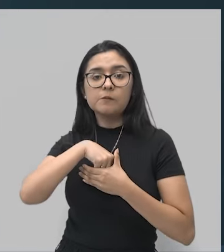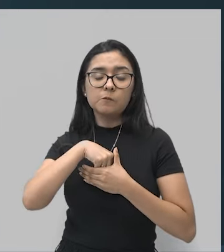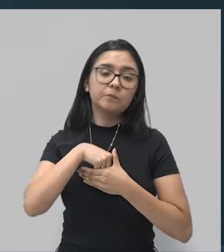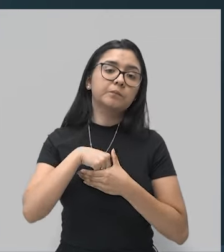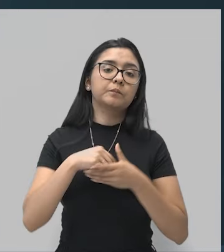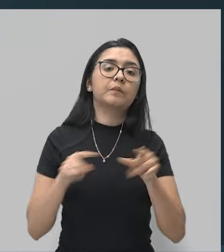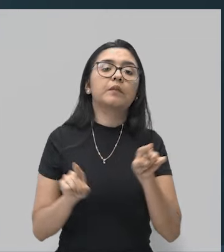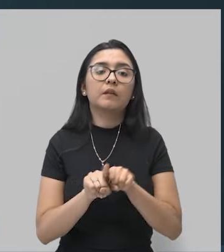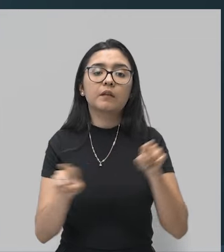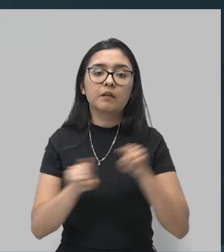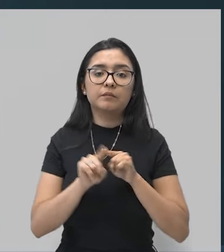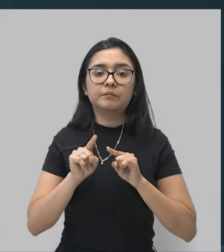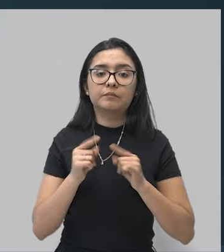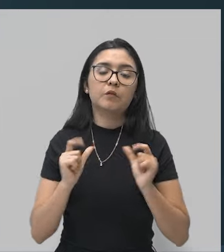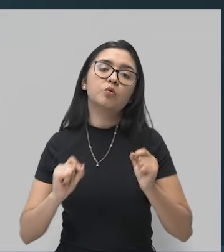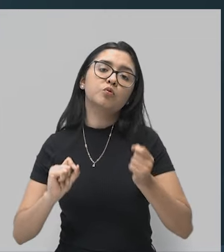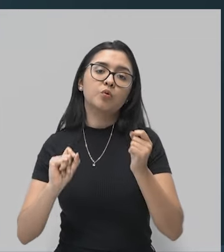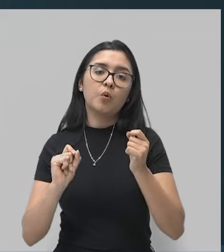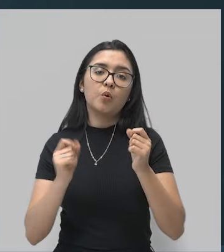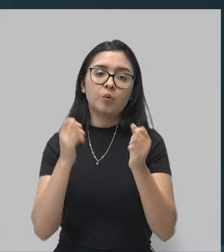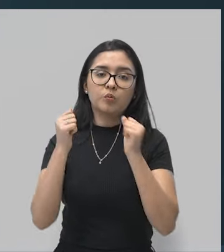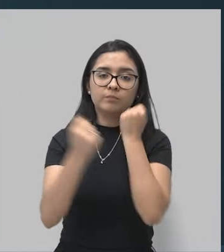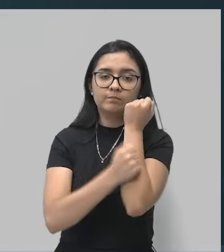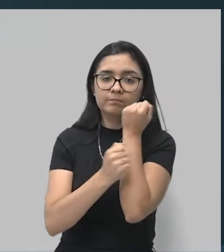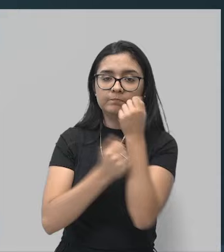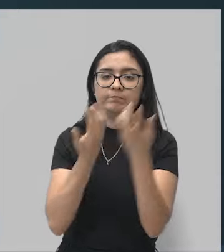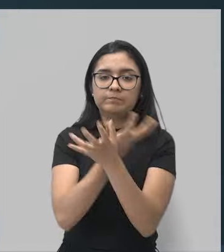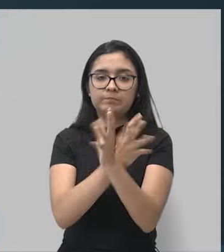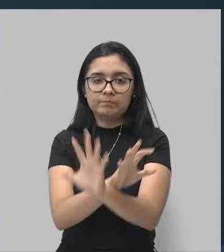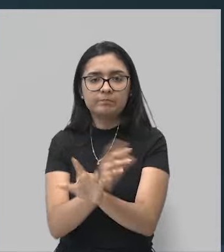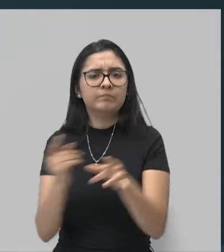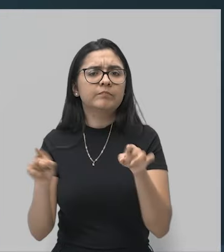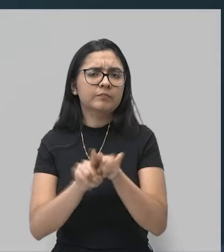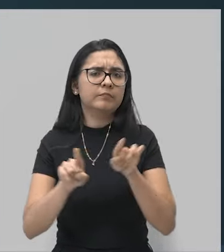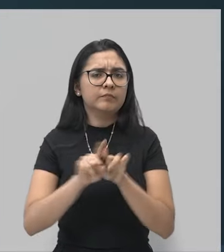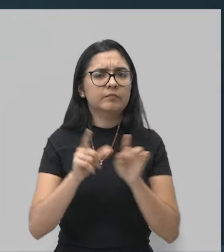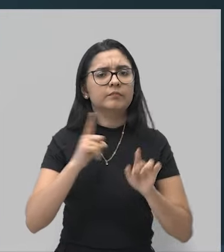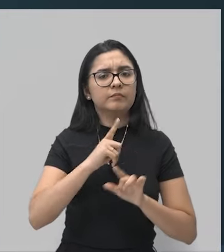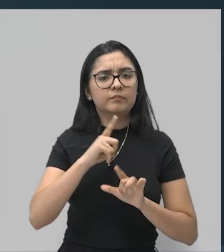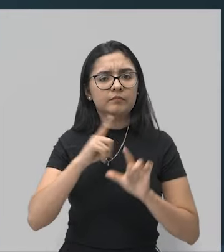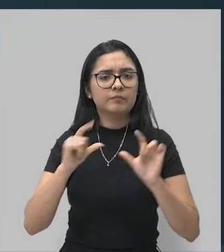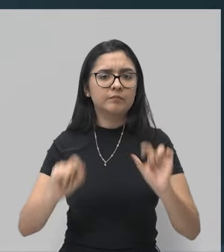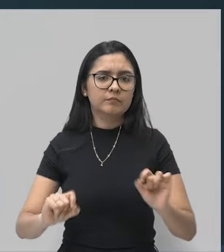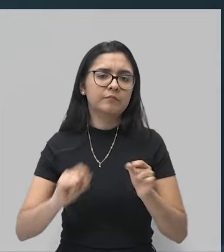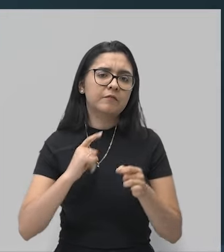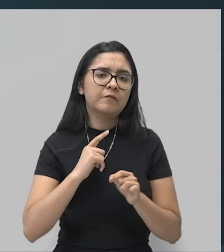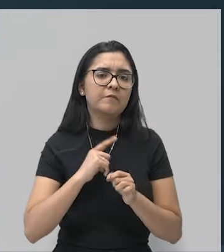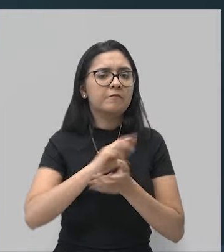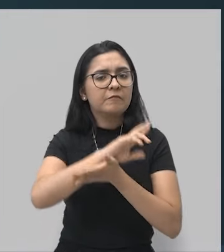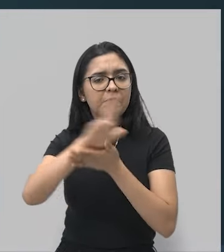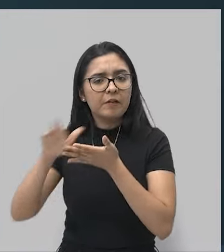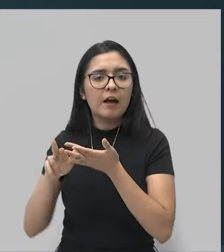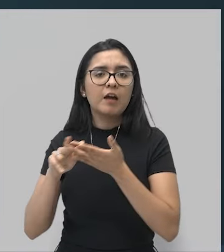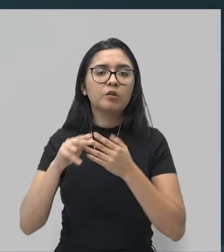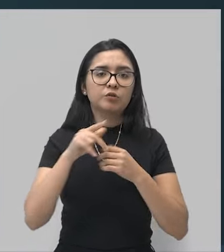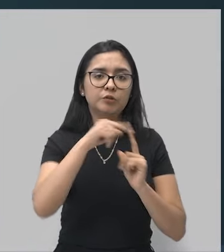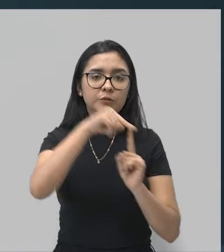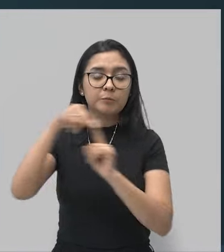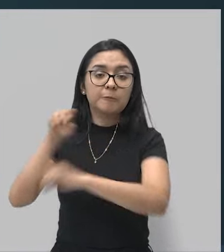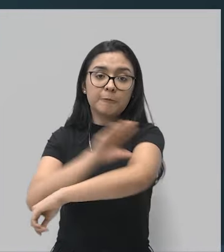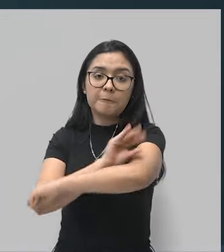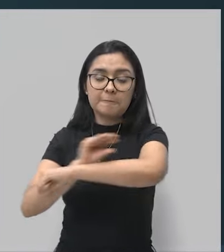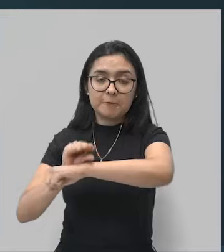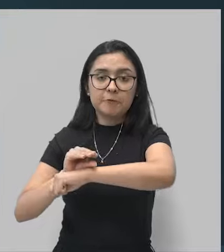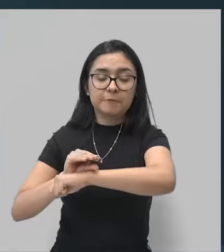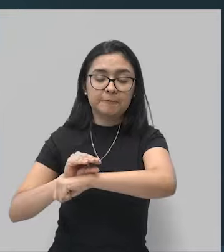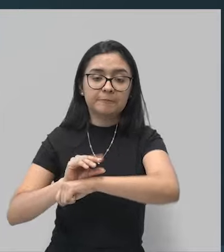próximo, ligando aos ossos, nós vamos ter uma variação de pequenos músculos que vão